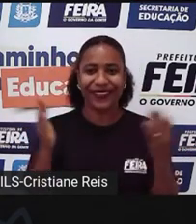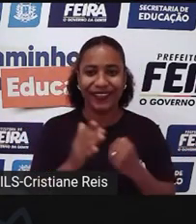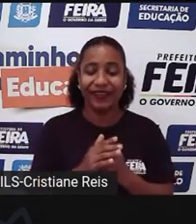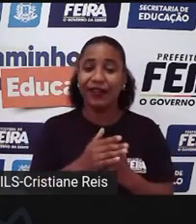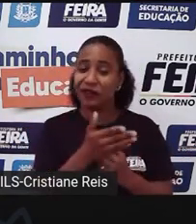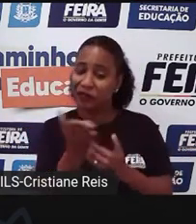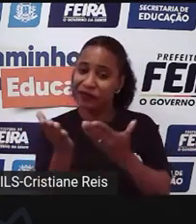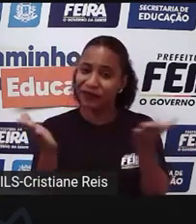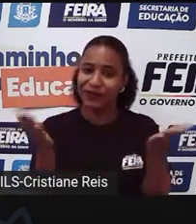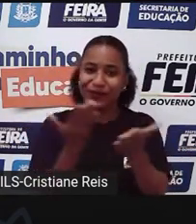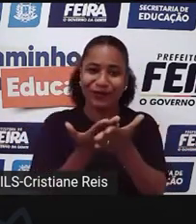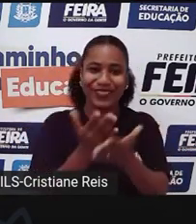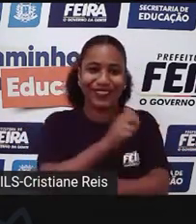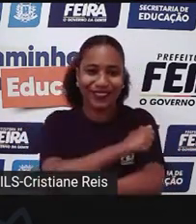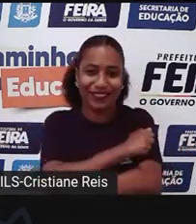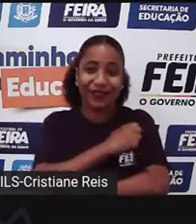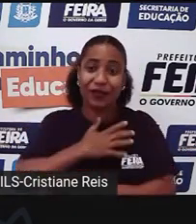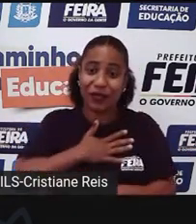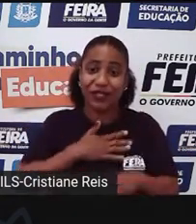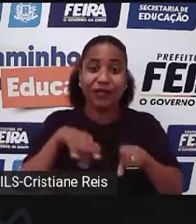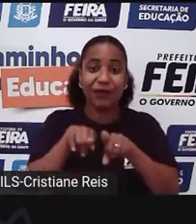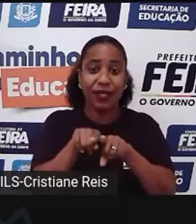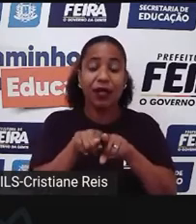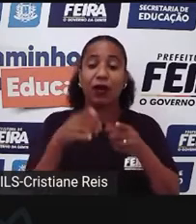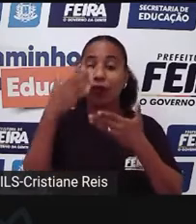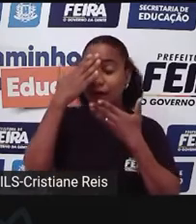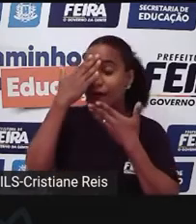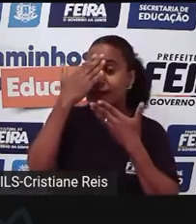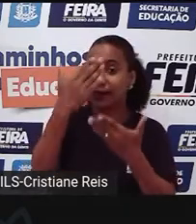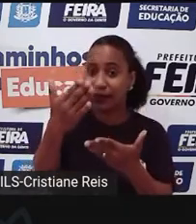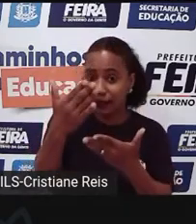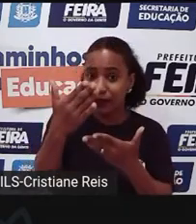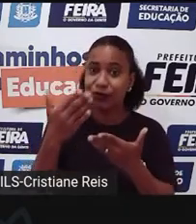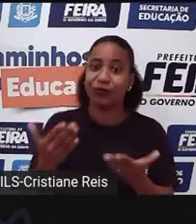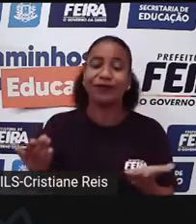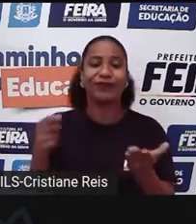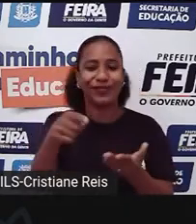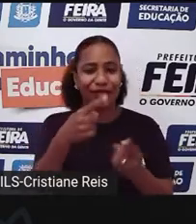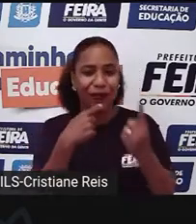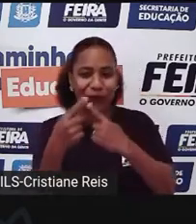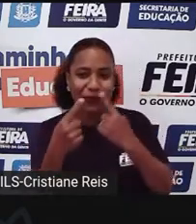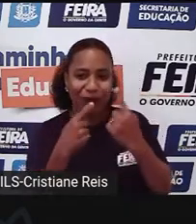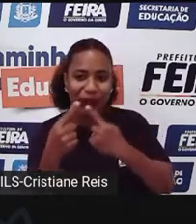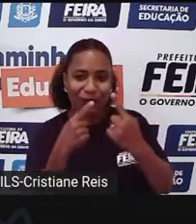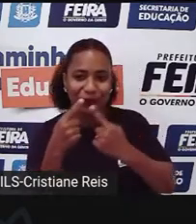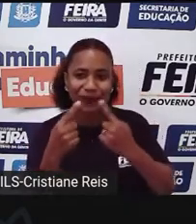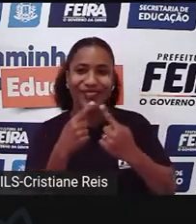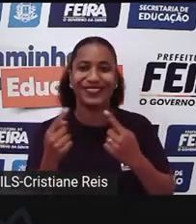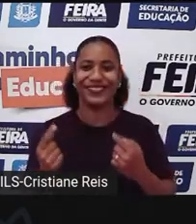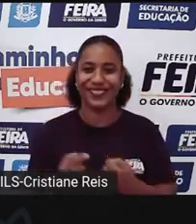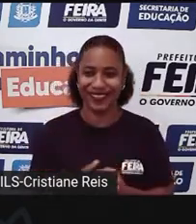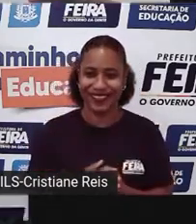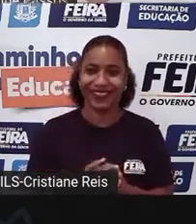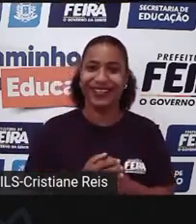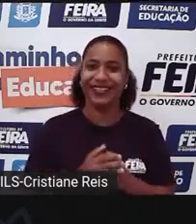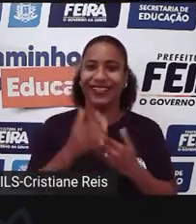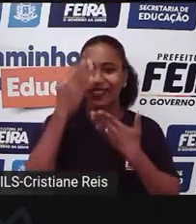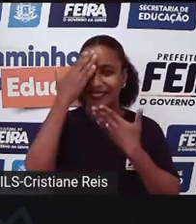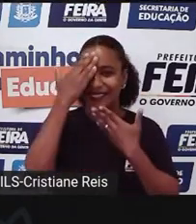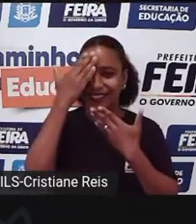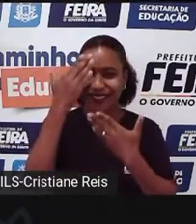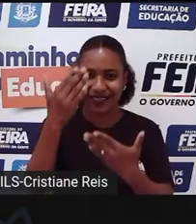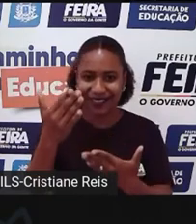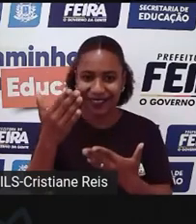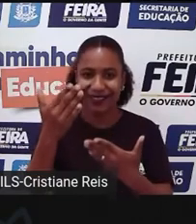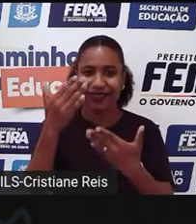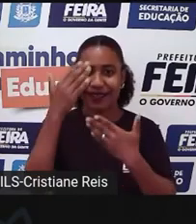tenham gostado também, e mais uma vez, agradeço a sua participação aqui com a gente, Pró. Obrigada, obrigada, obrigada